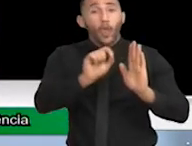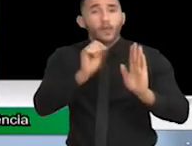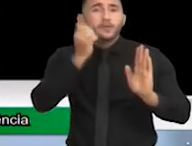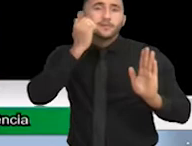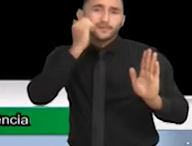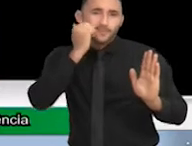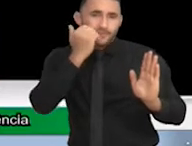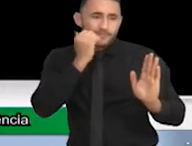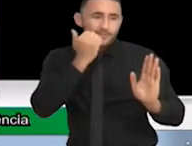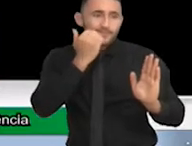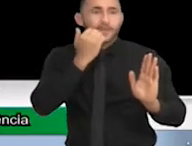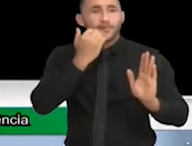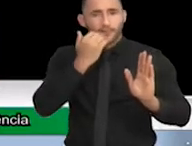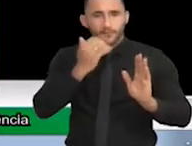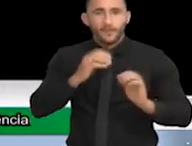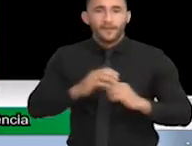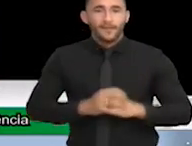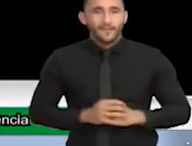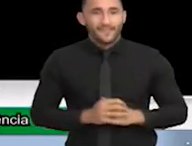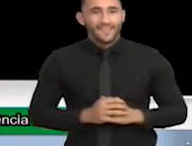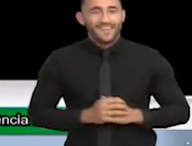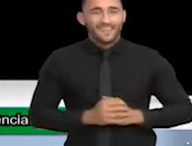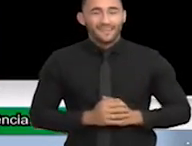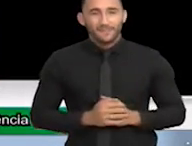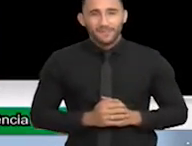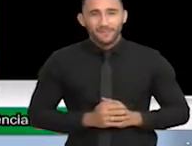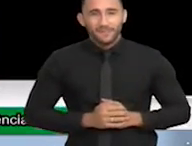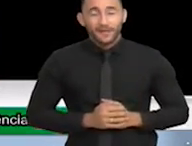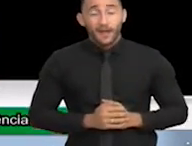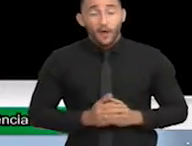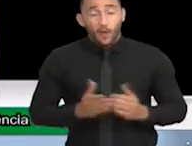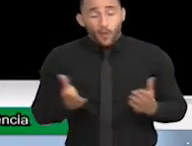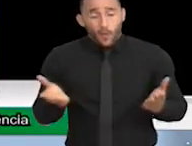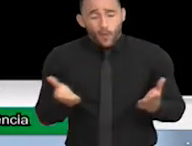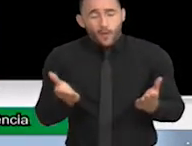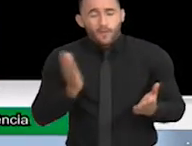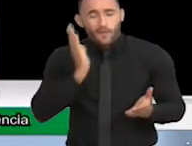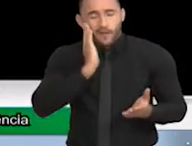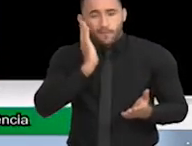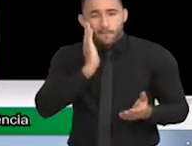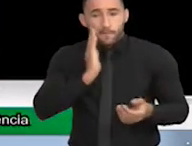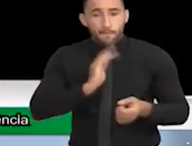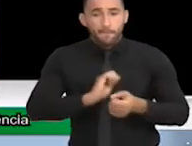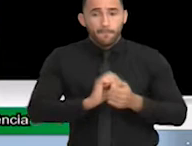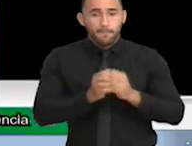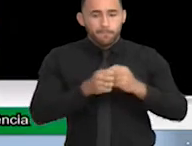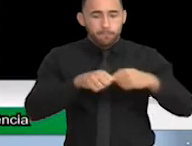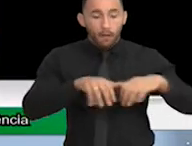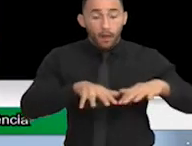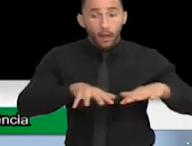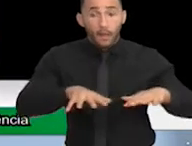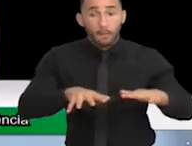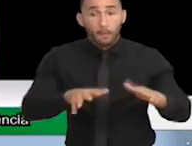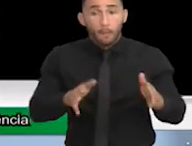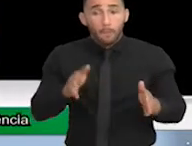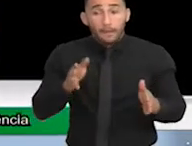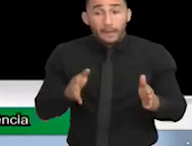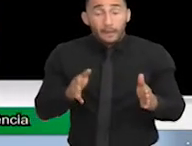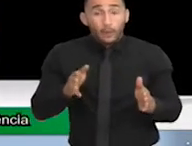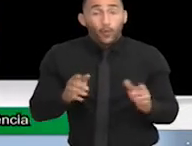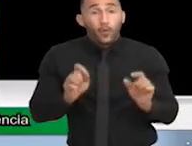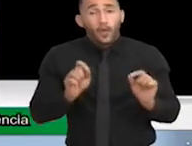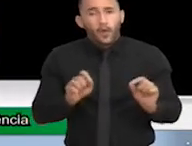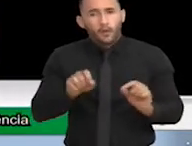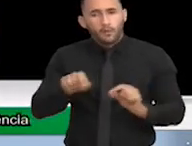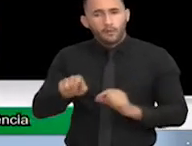A gente está passando por um momento que nunca foi igual. O momento em que o Guilherme está passando por um